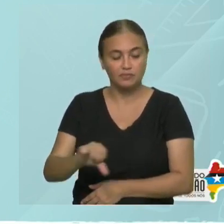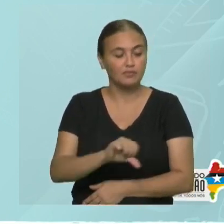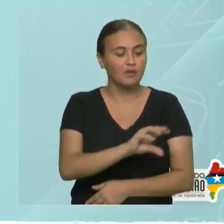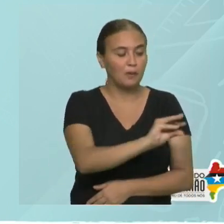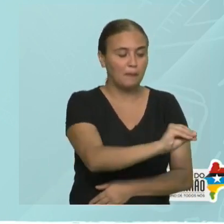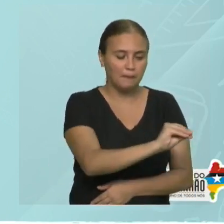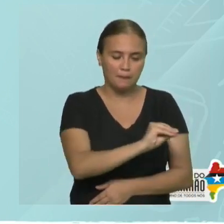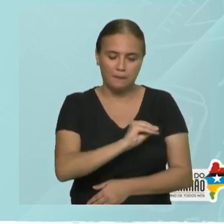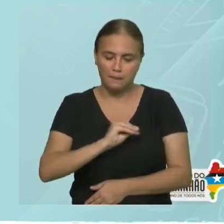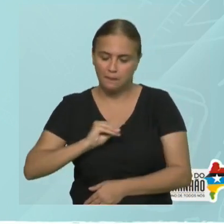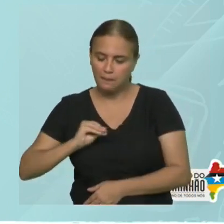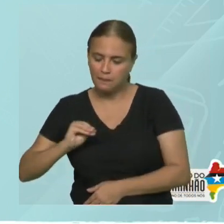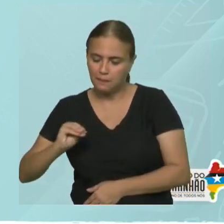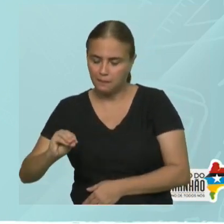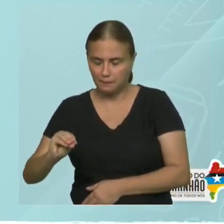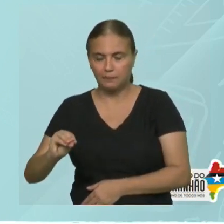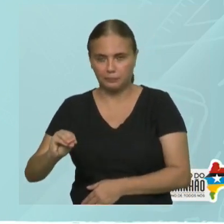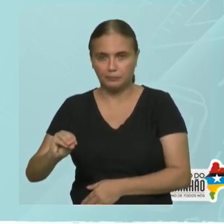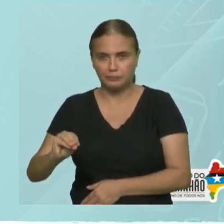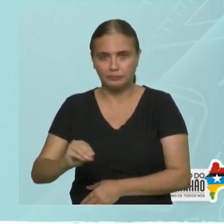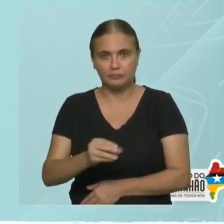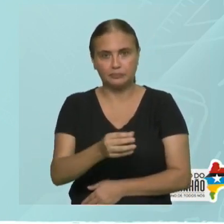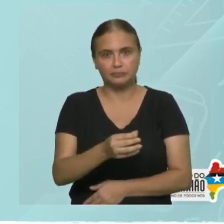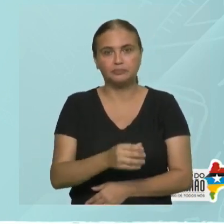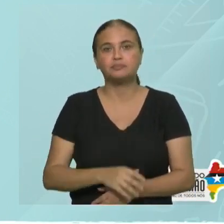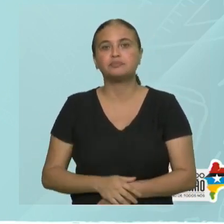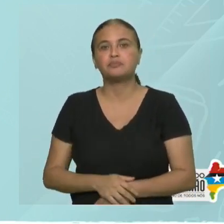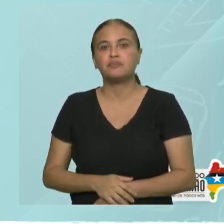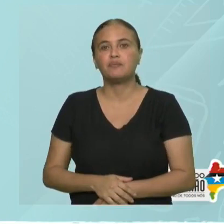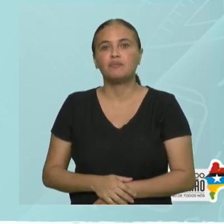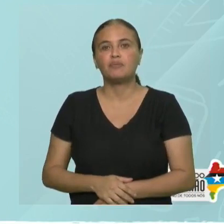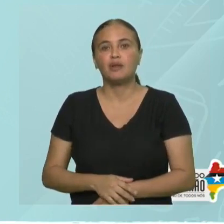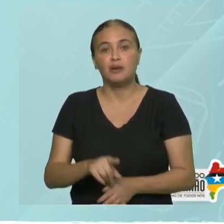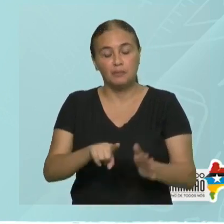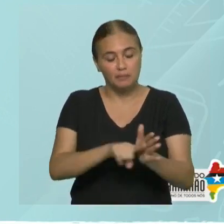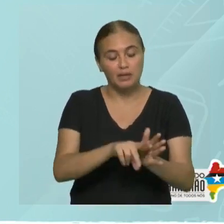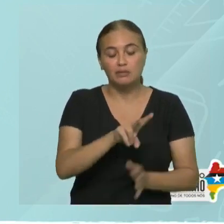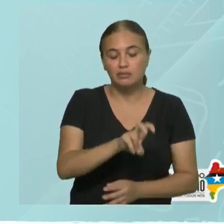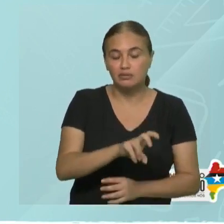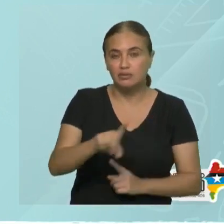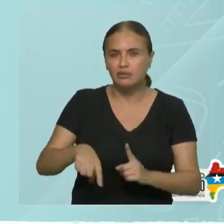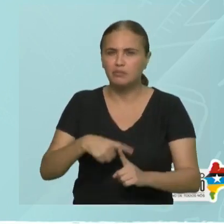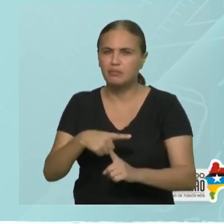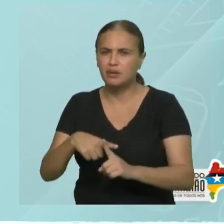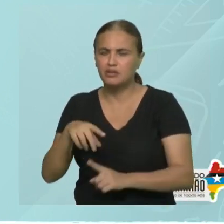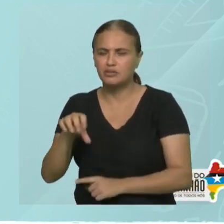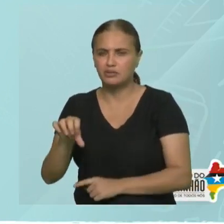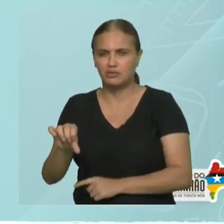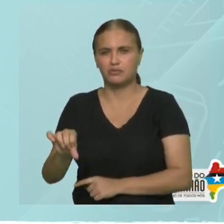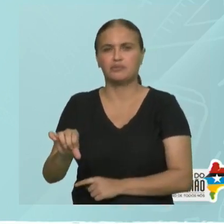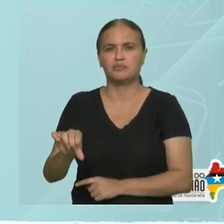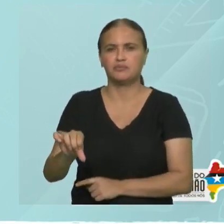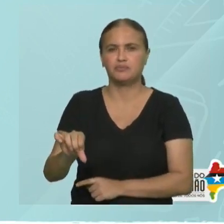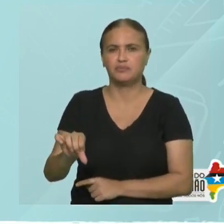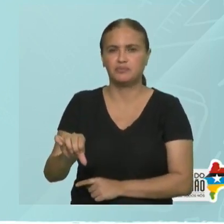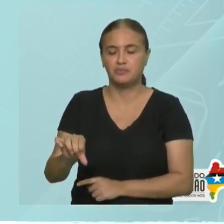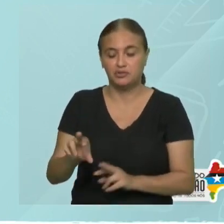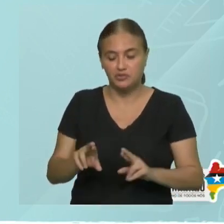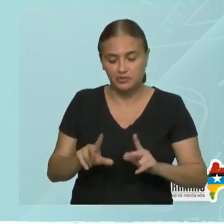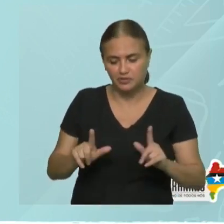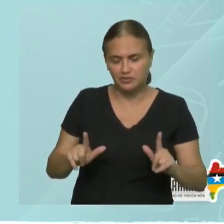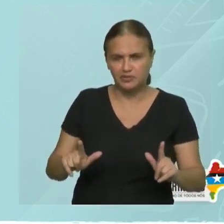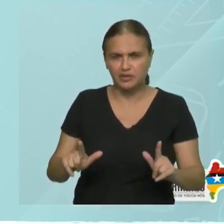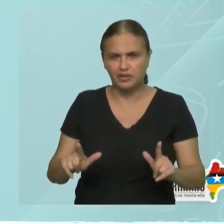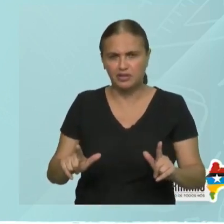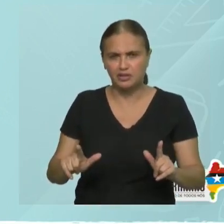subtraio o maior pelo menor. Menos cinco, mais nove. Eu tenho sinais diferentes.